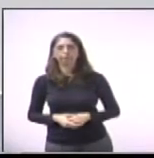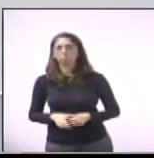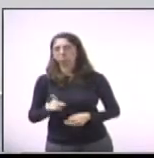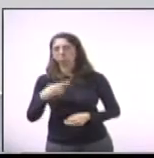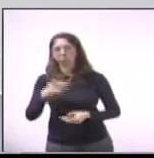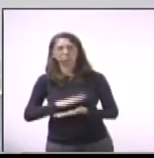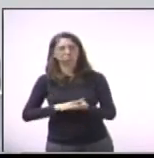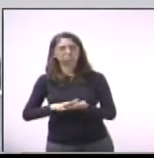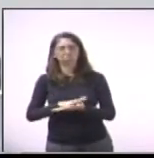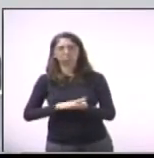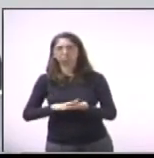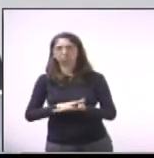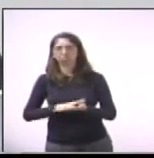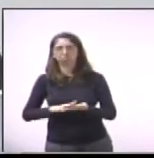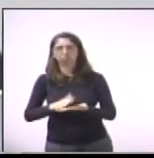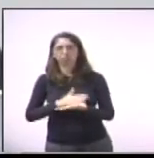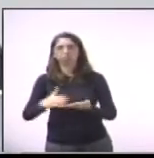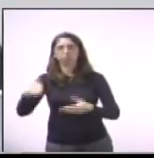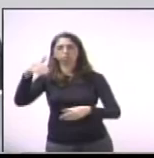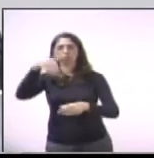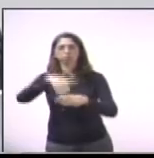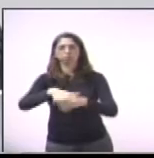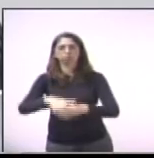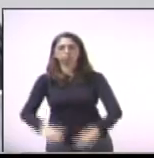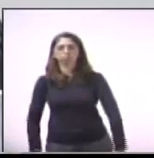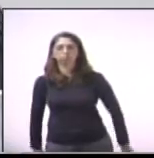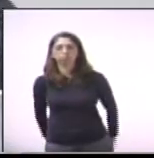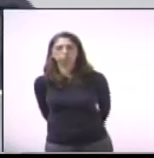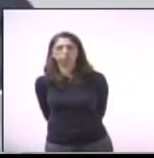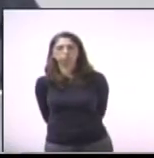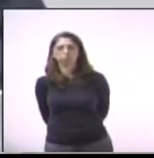Ninguém querendo fazer uso da palavra, eu coloco em votação.